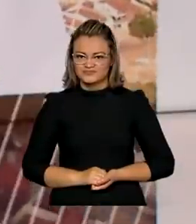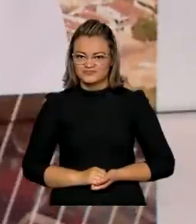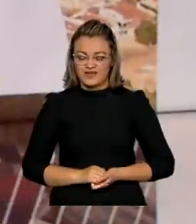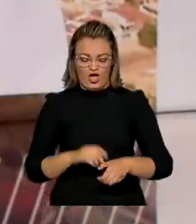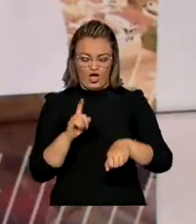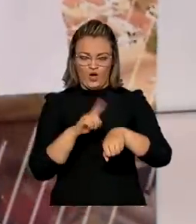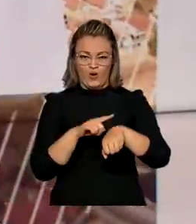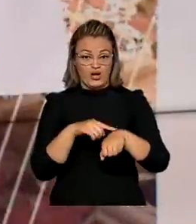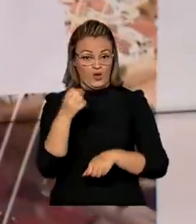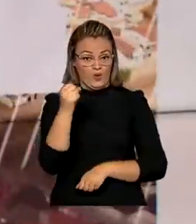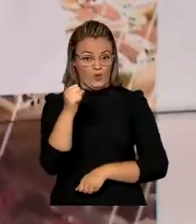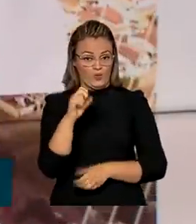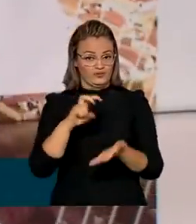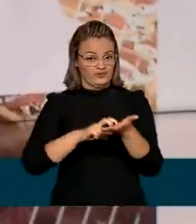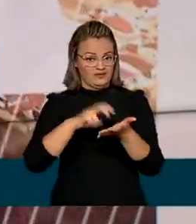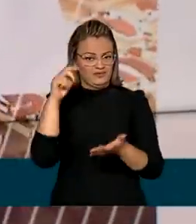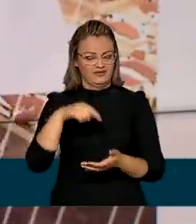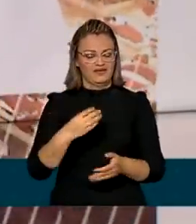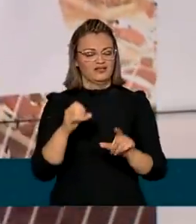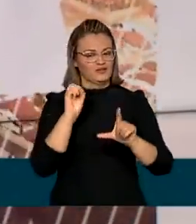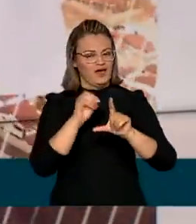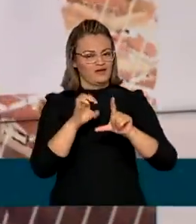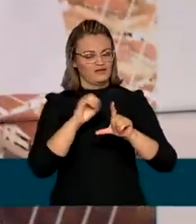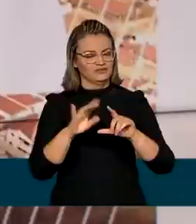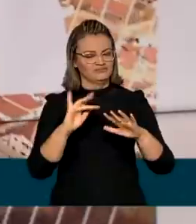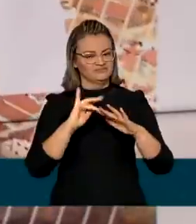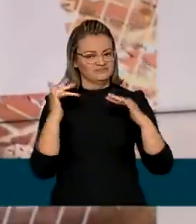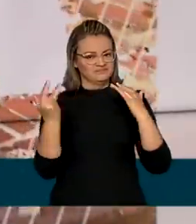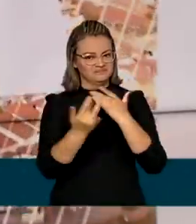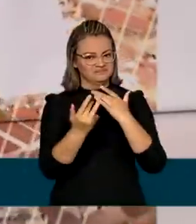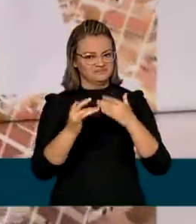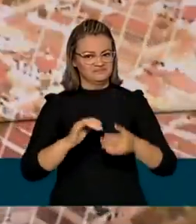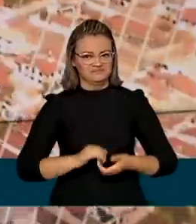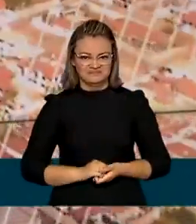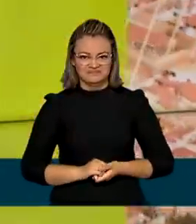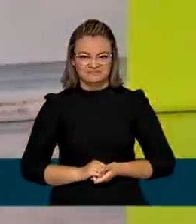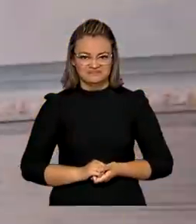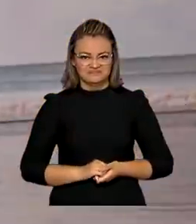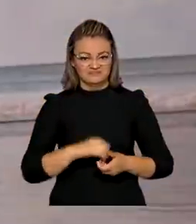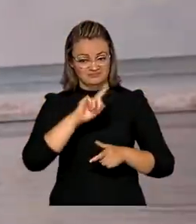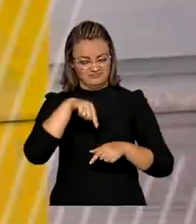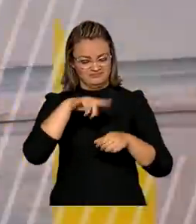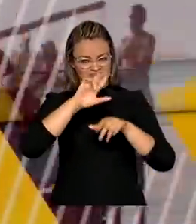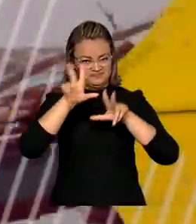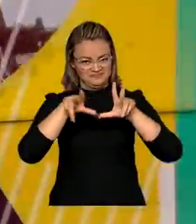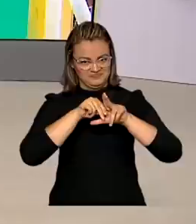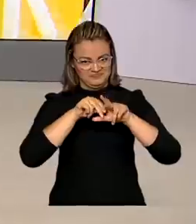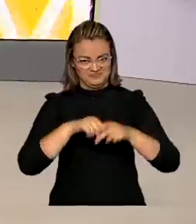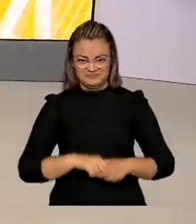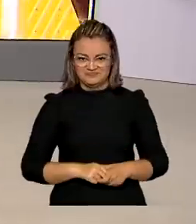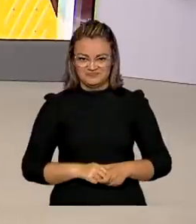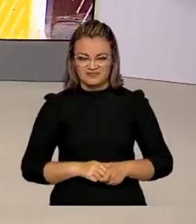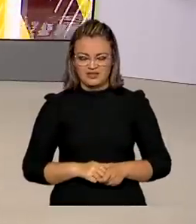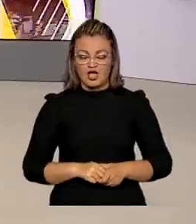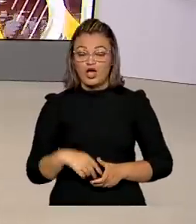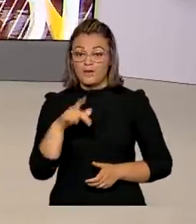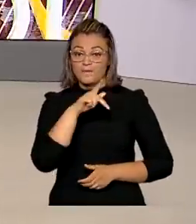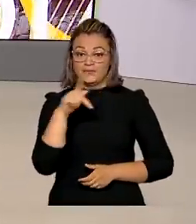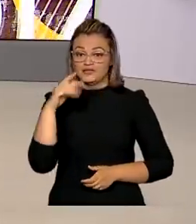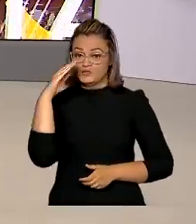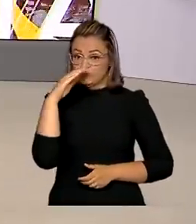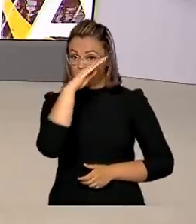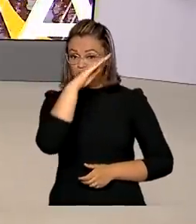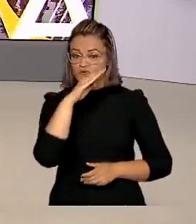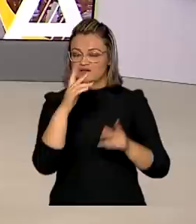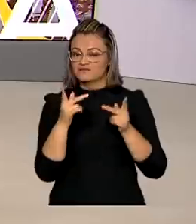Agora, 8 horas da manhã, nós estamos ao vivo também pelas redes sociais da TV Brasil. O presidente Jair